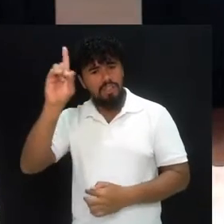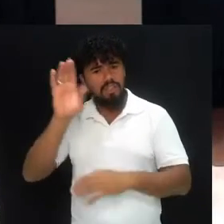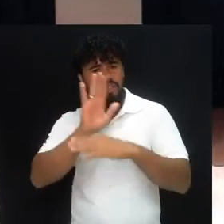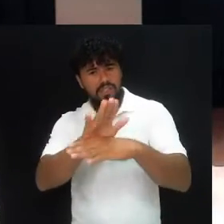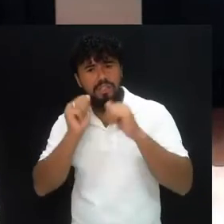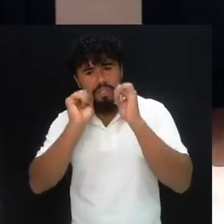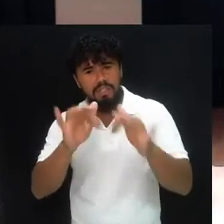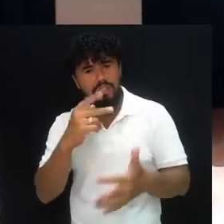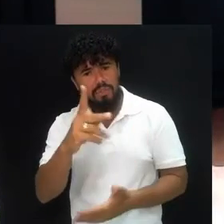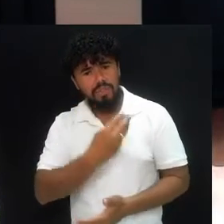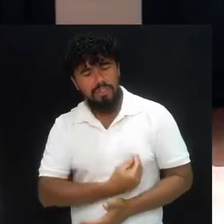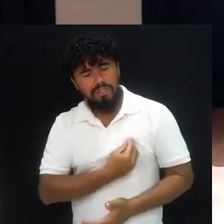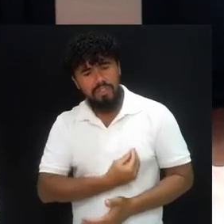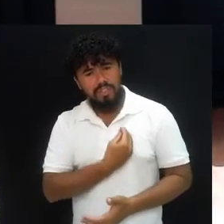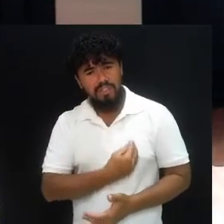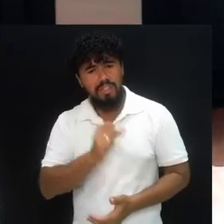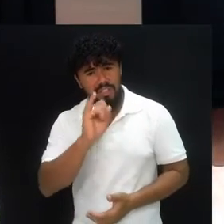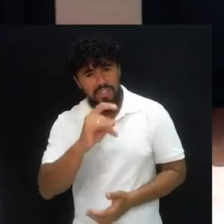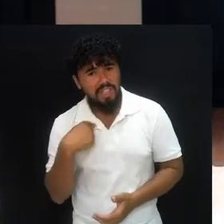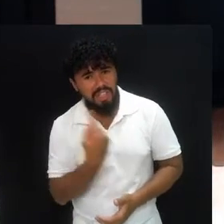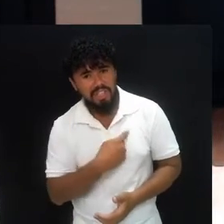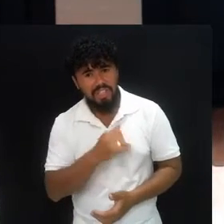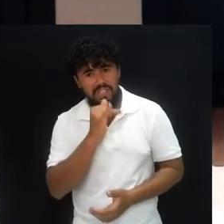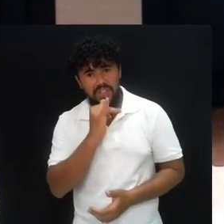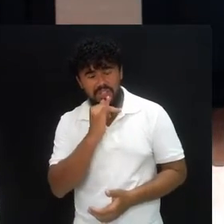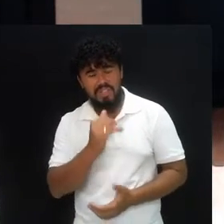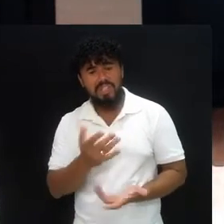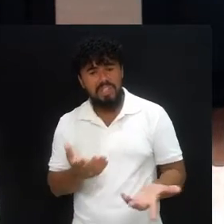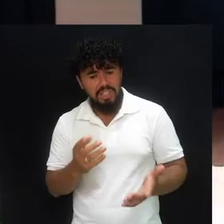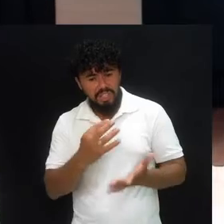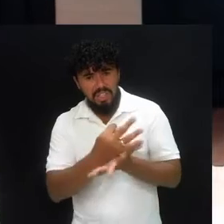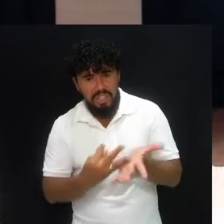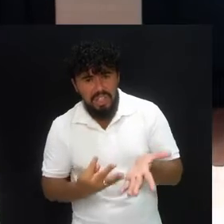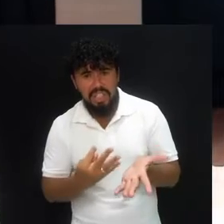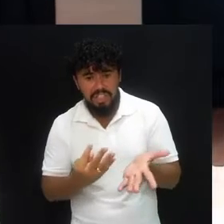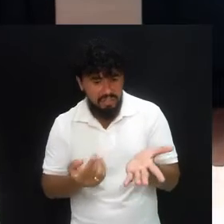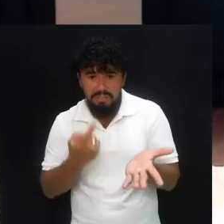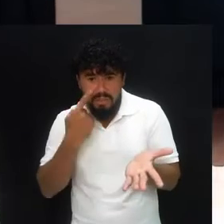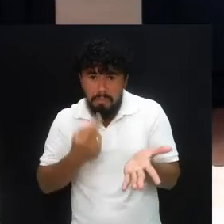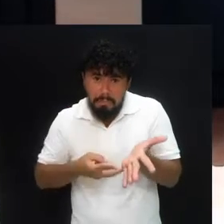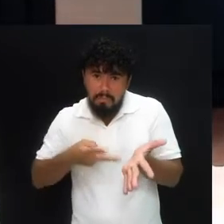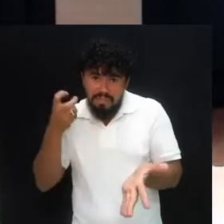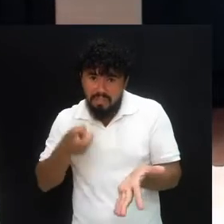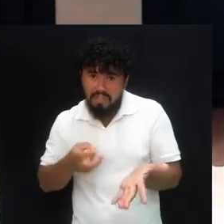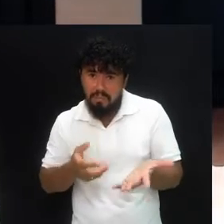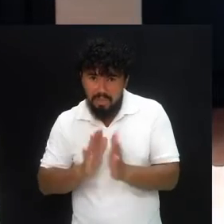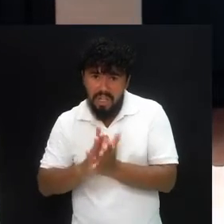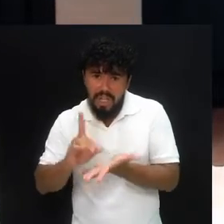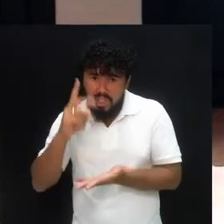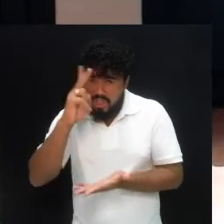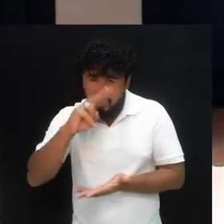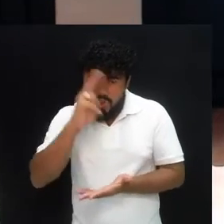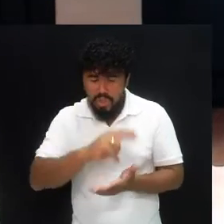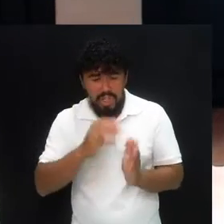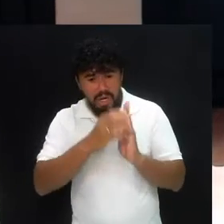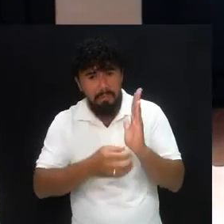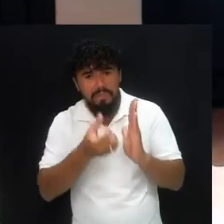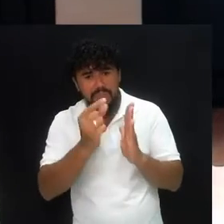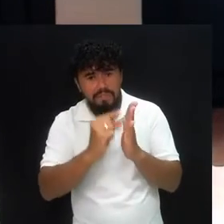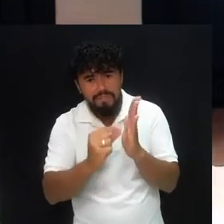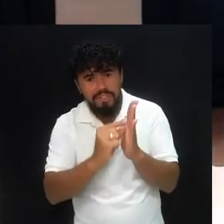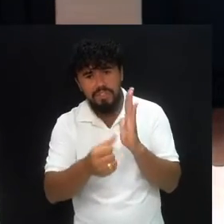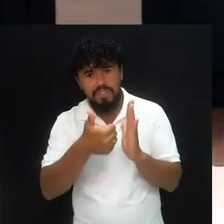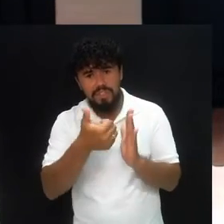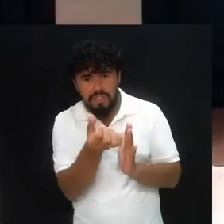Deus na sua vida. Se nós formos, por exemplo, o texto sagrado, nós vamos ver exatamente isso. Lá em Daniel, capítulo 6, no versículo